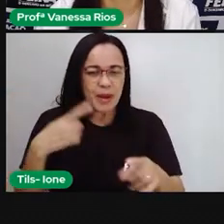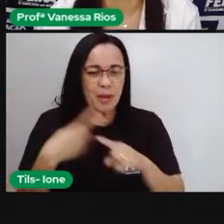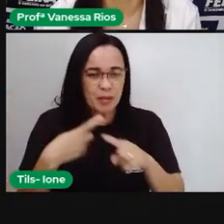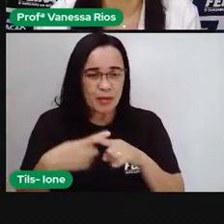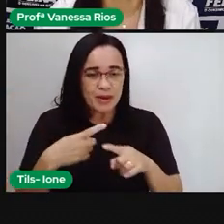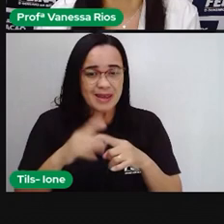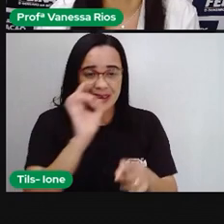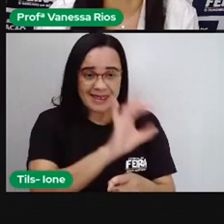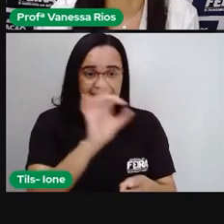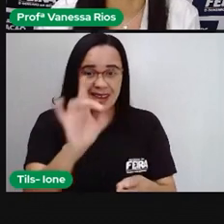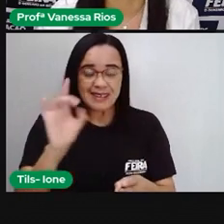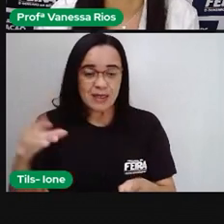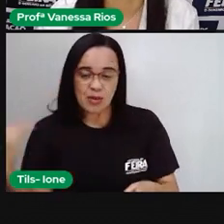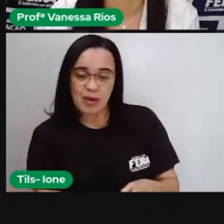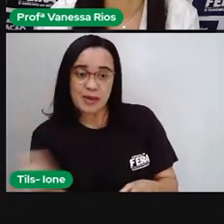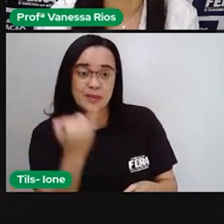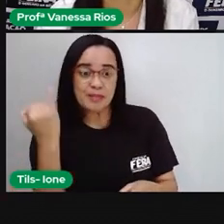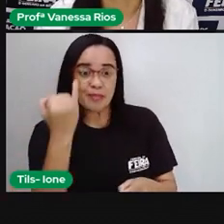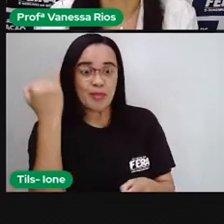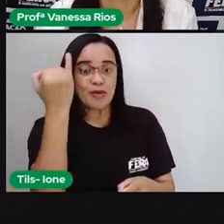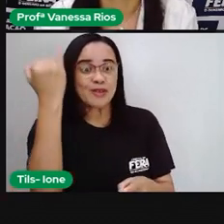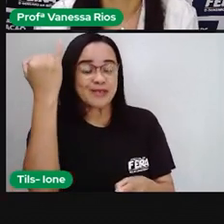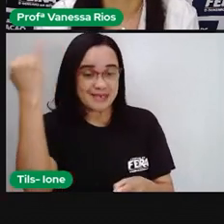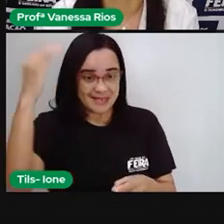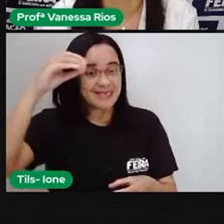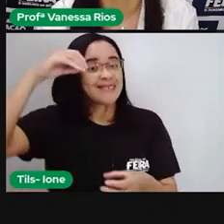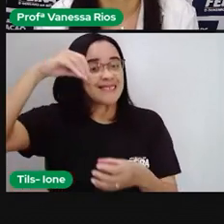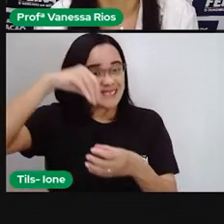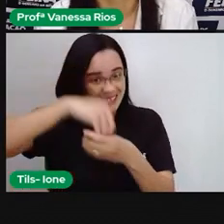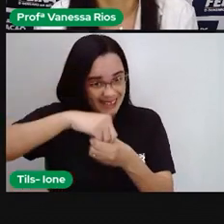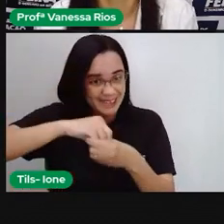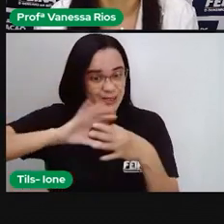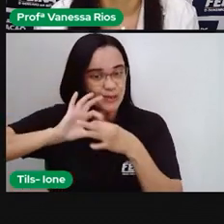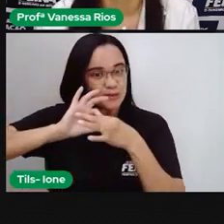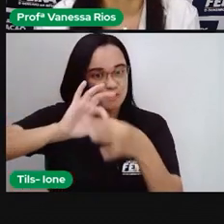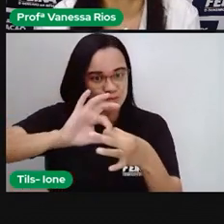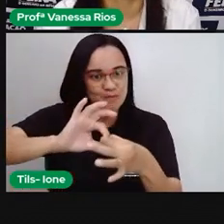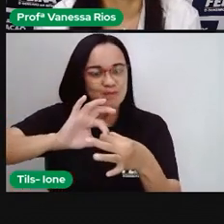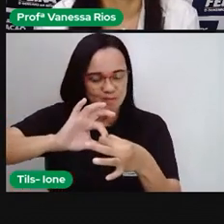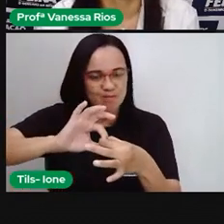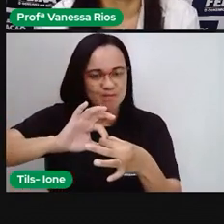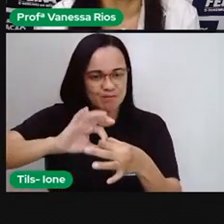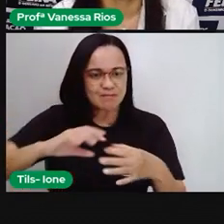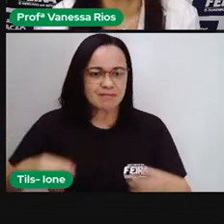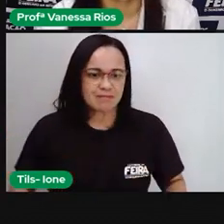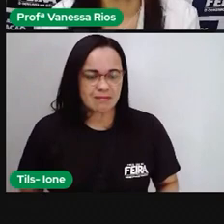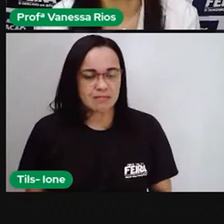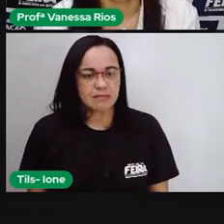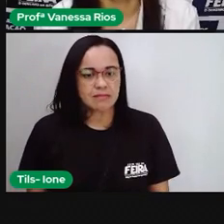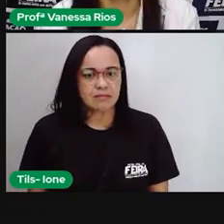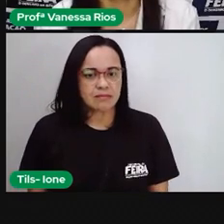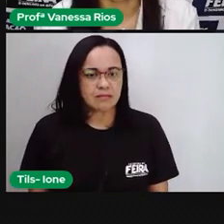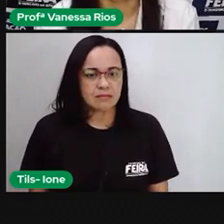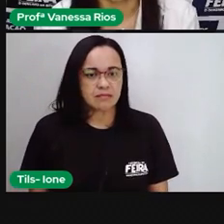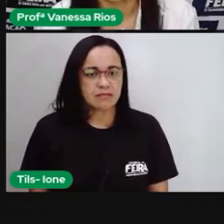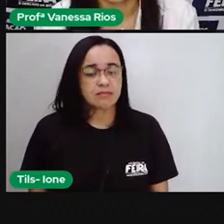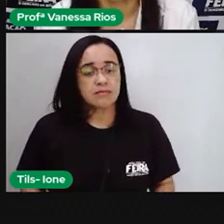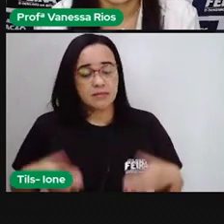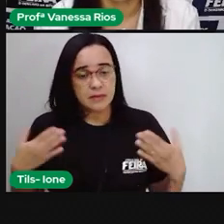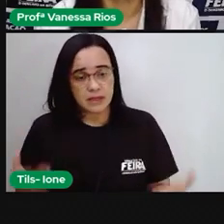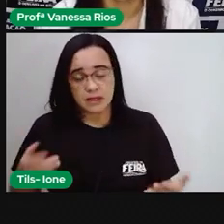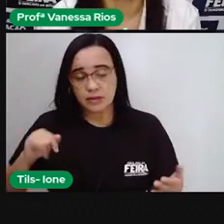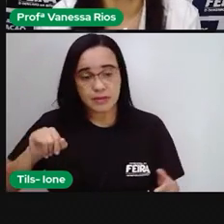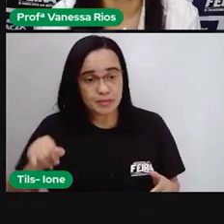papel, mas desempenhando também as funções que são combinadas aí entre um e outro. Mas é aproveitar para